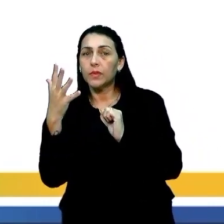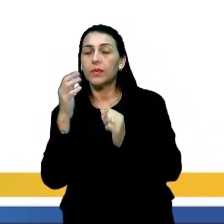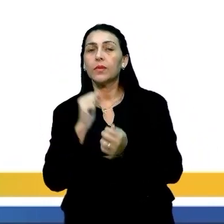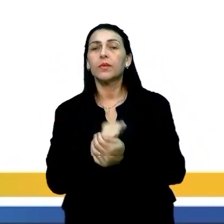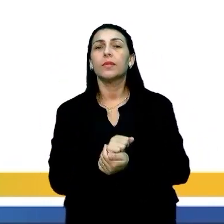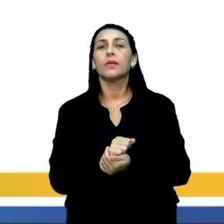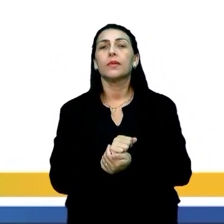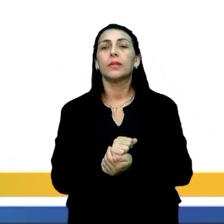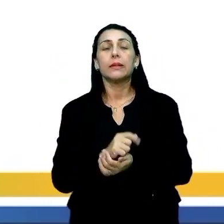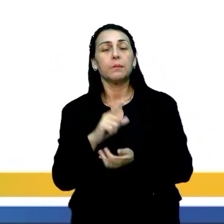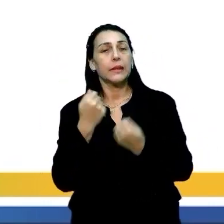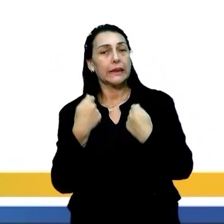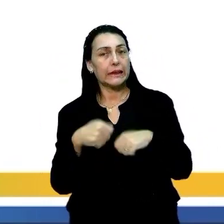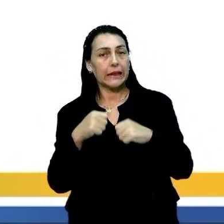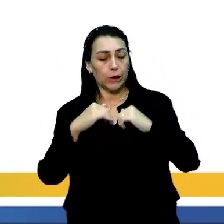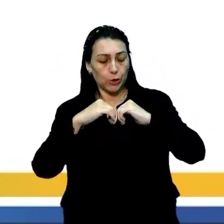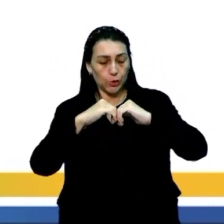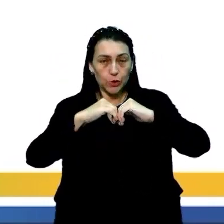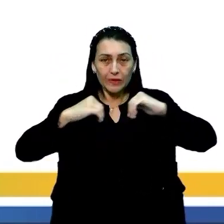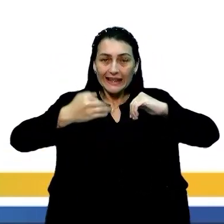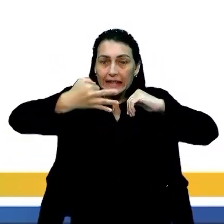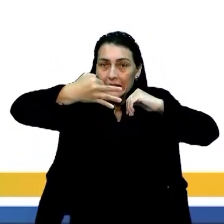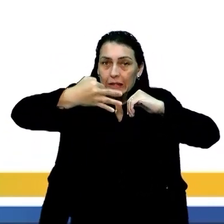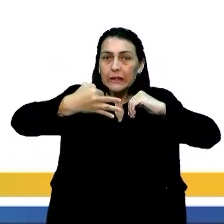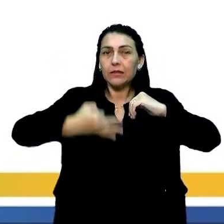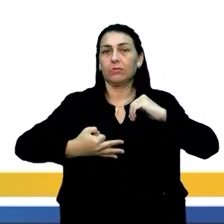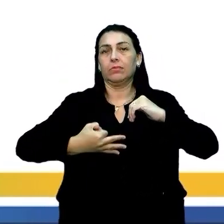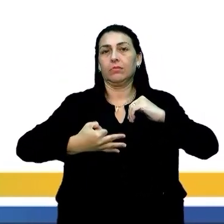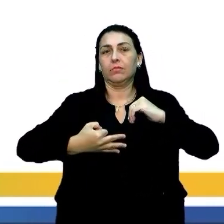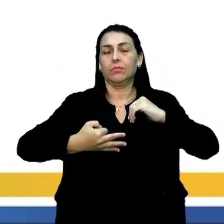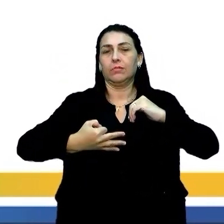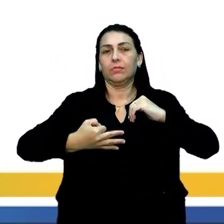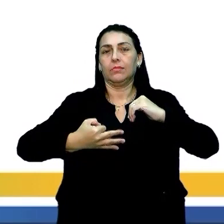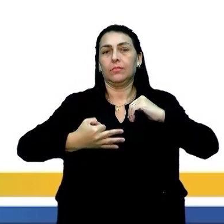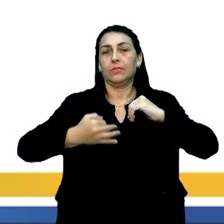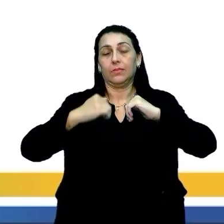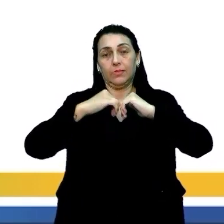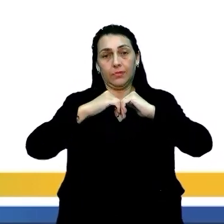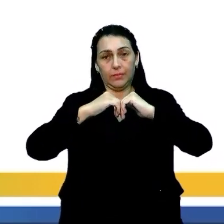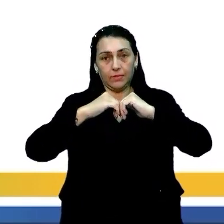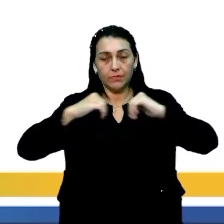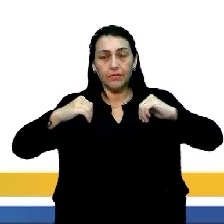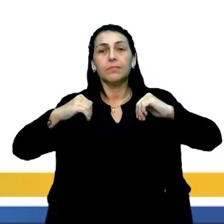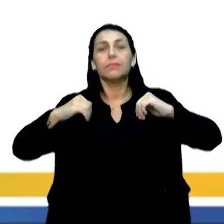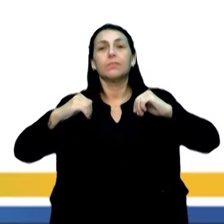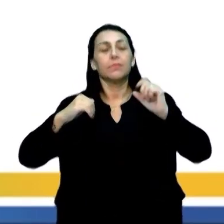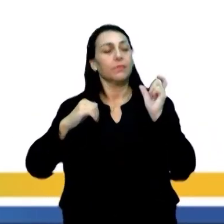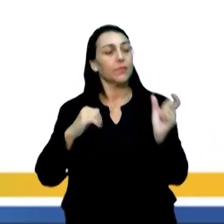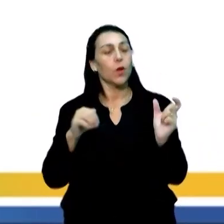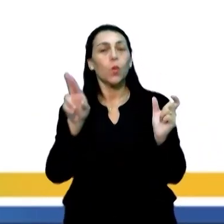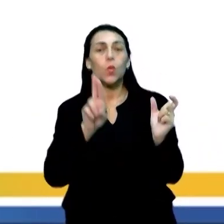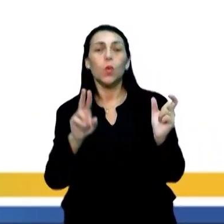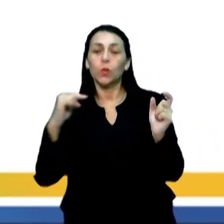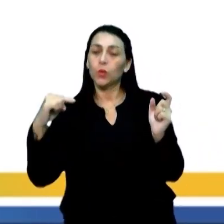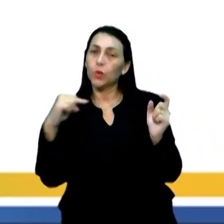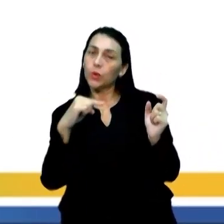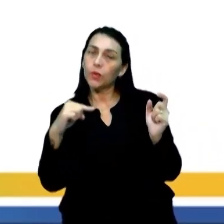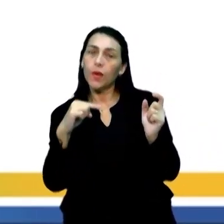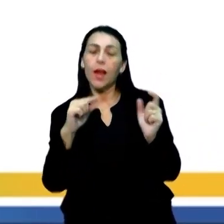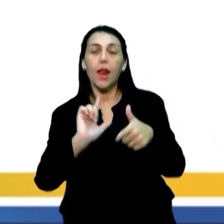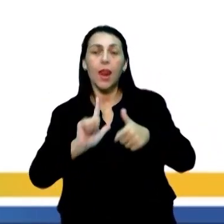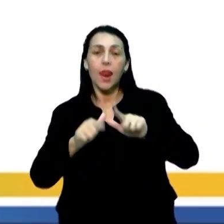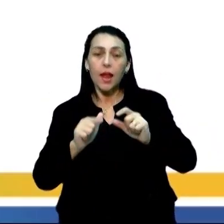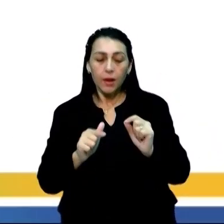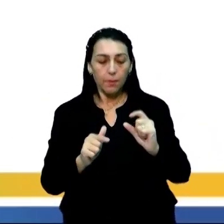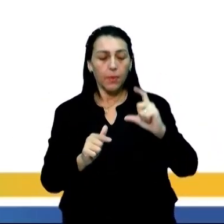Você vai ter que dividir de forma corretamente. E aí, separação silábica. Uso de hífen, letras